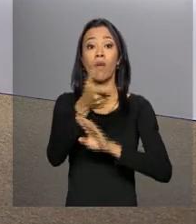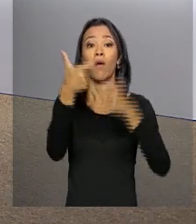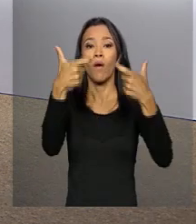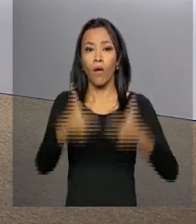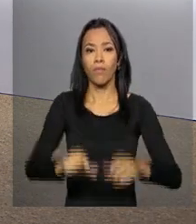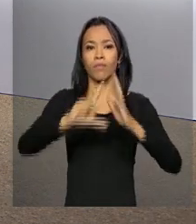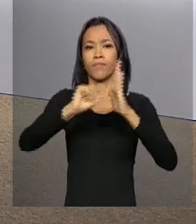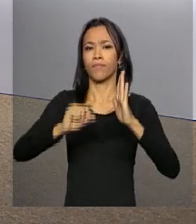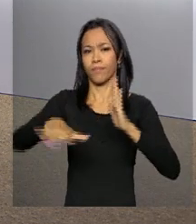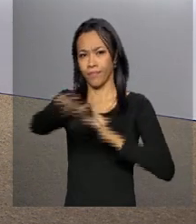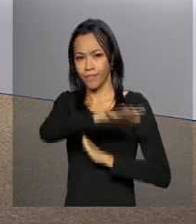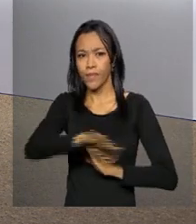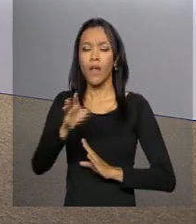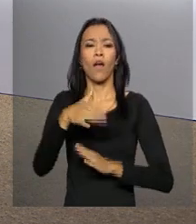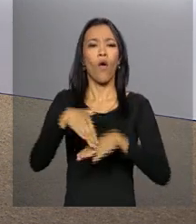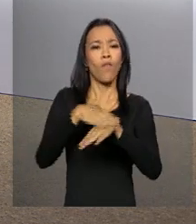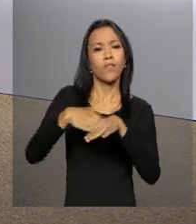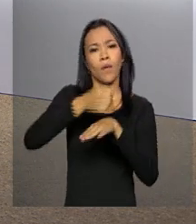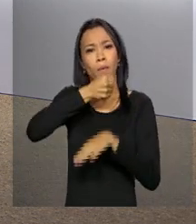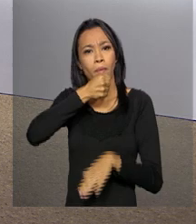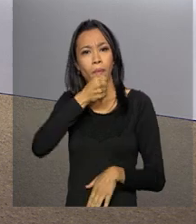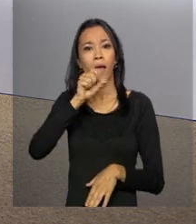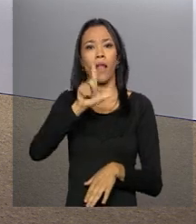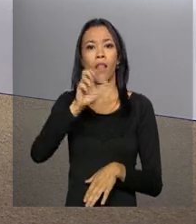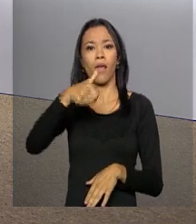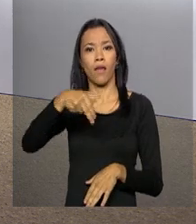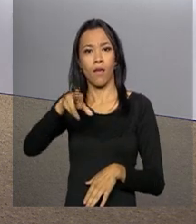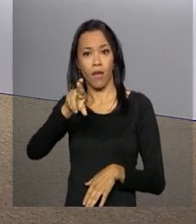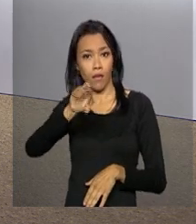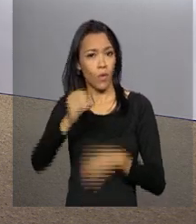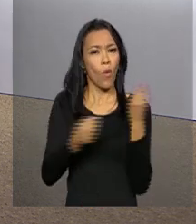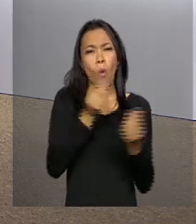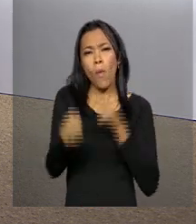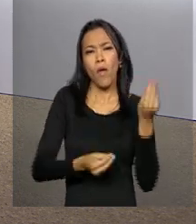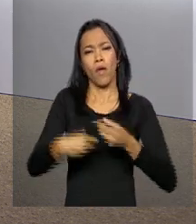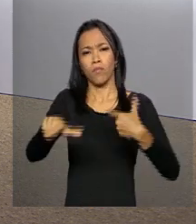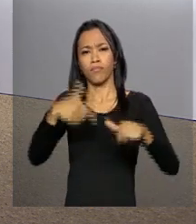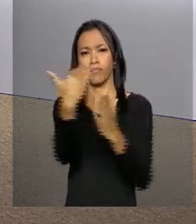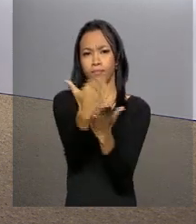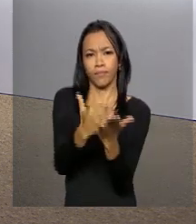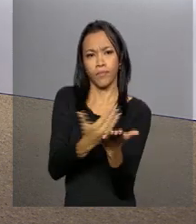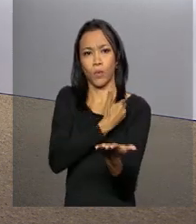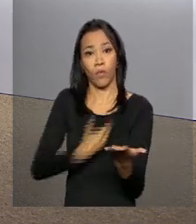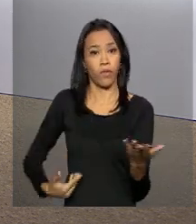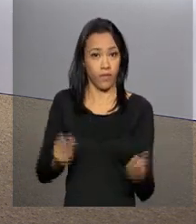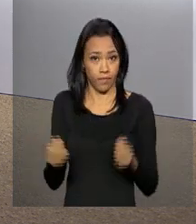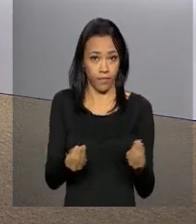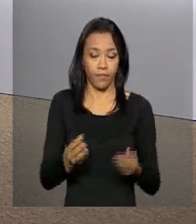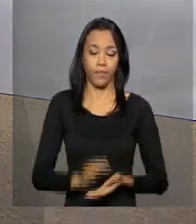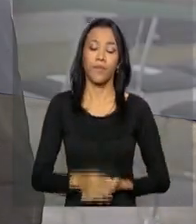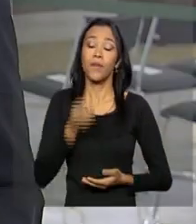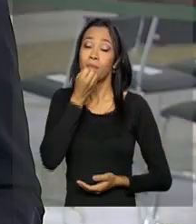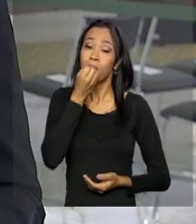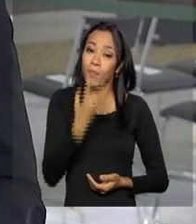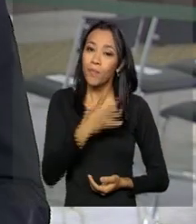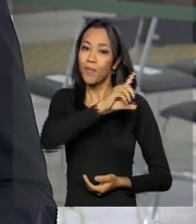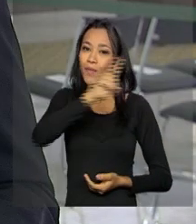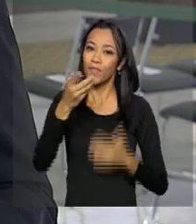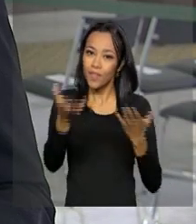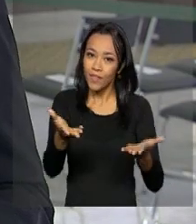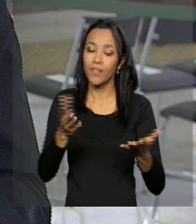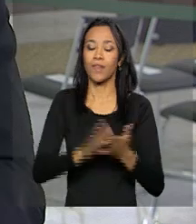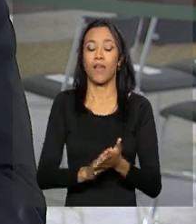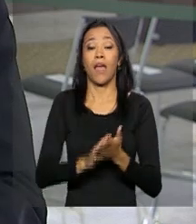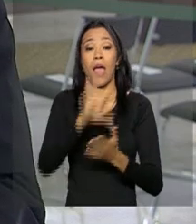Planalto conversar com o repórter Leandro Alarcon sobre a agenda do governo hoje. Oi, Leandro, bom dia. Oi, Daniela, bom dia. Olha, a